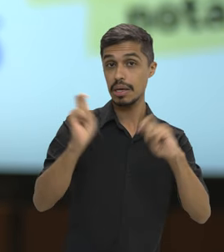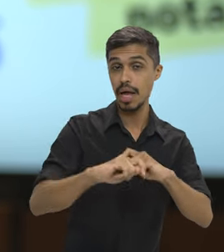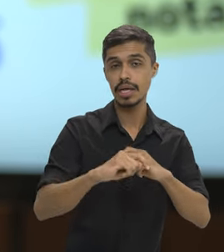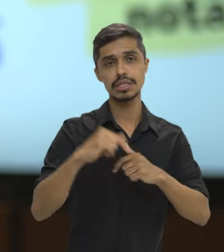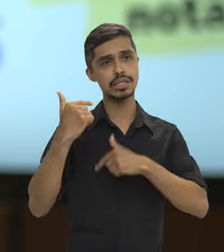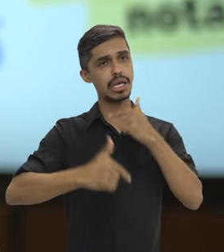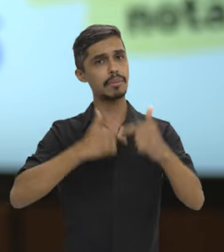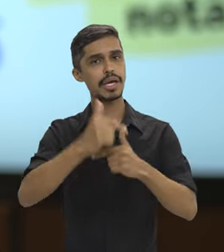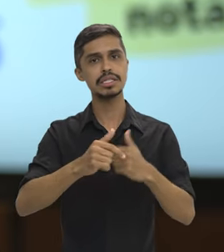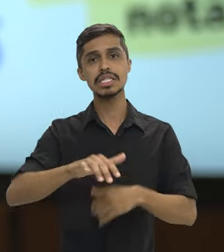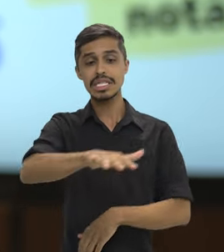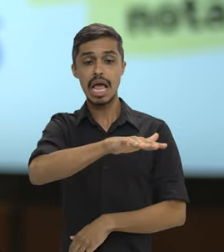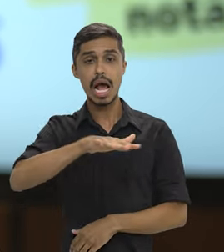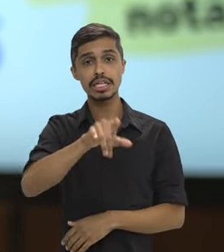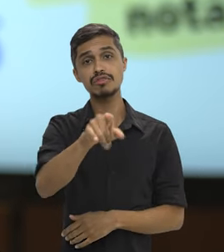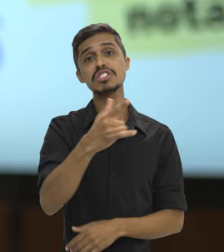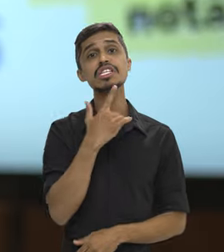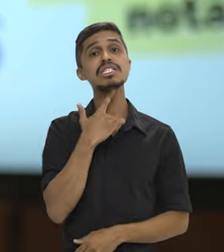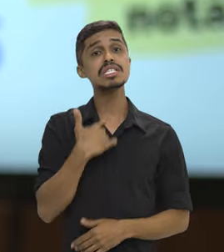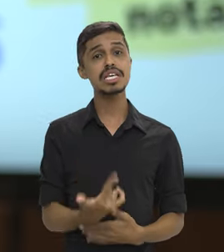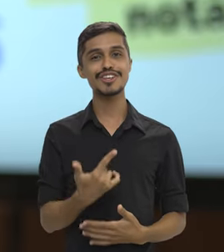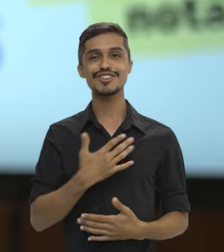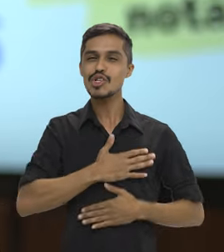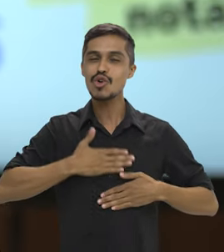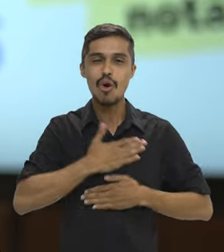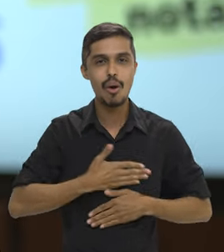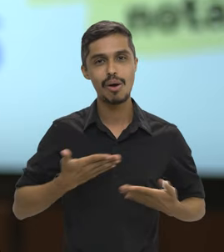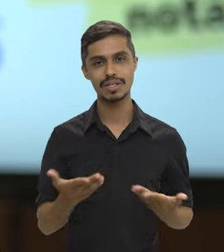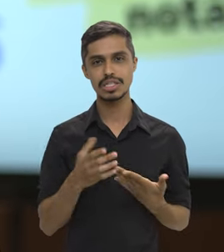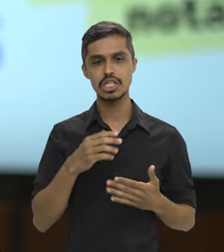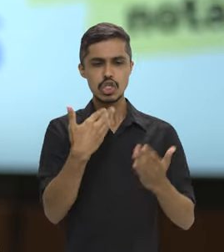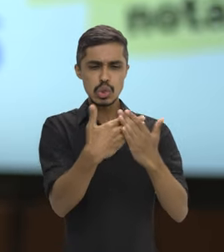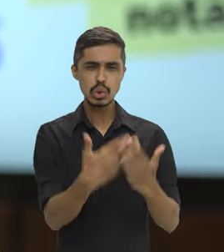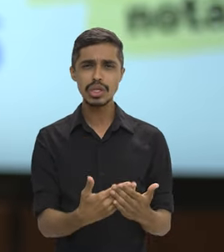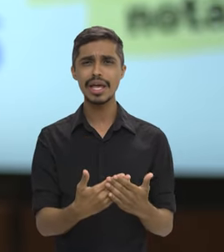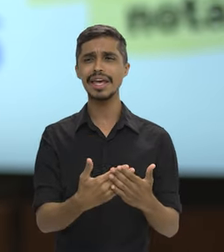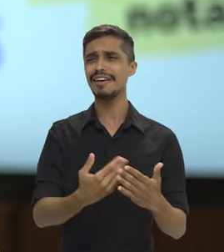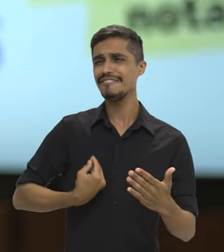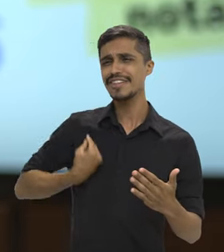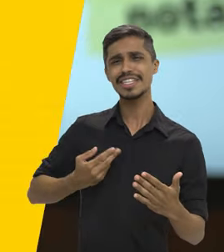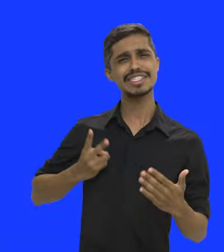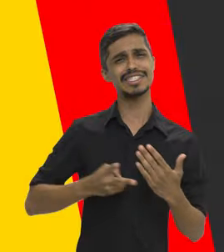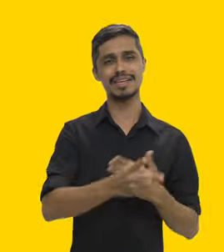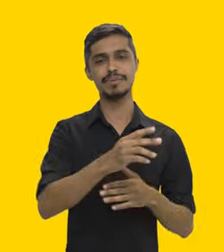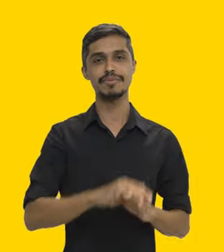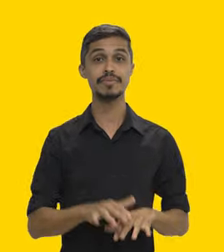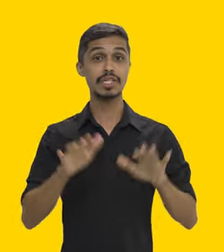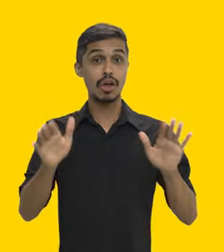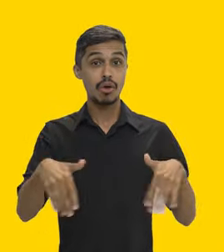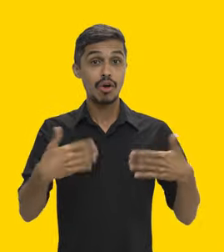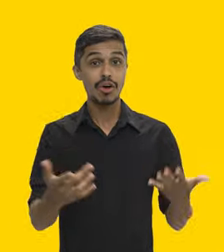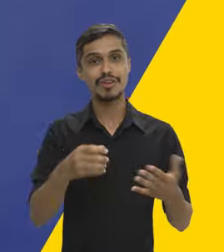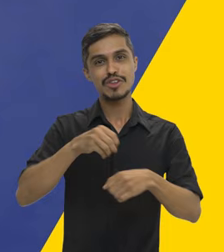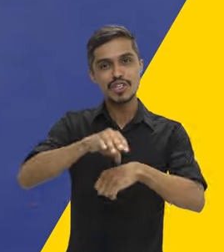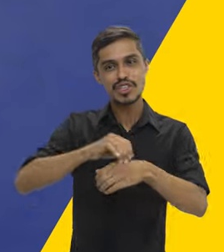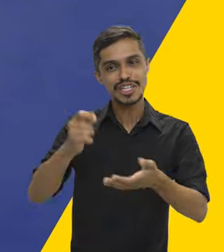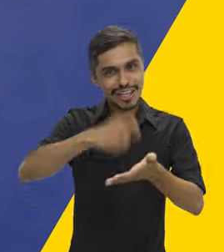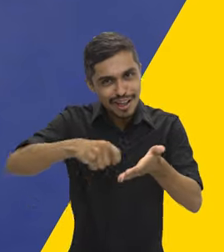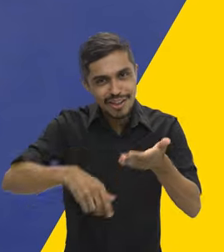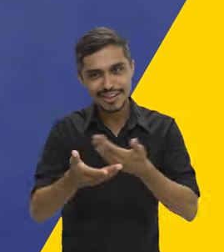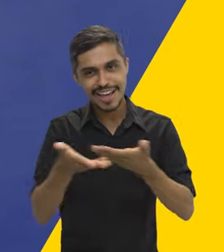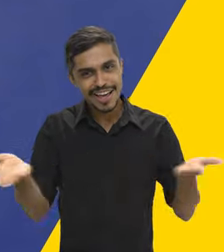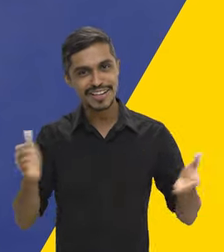candidato trabalhar na área de atuação que ele gosta, no que ele estudou, no que ele vem se preparando. E esse foi o Tome